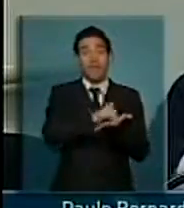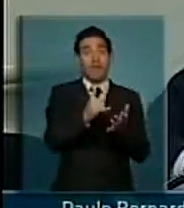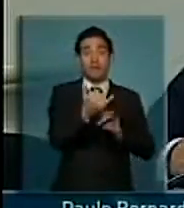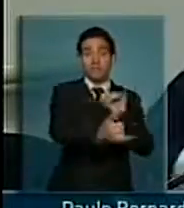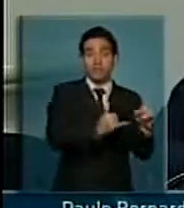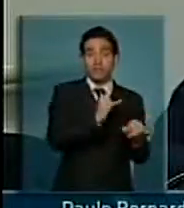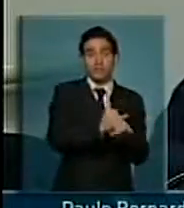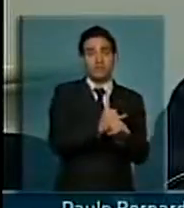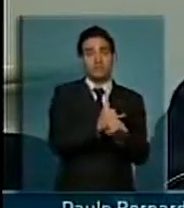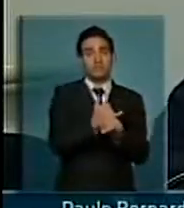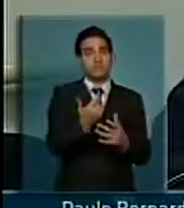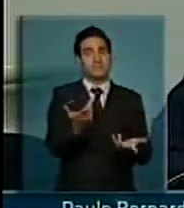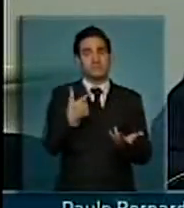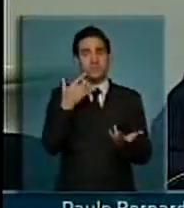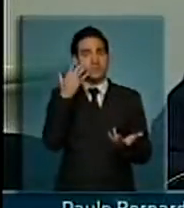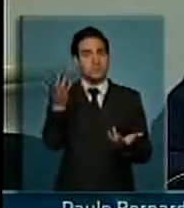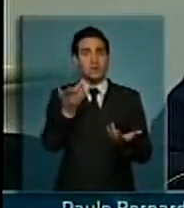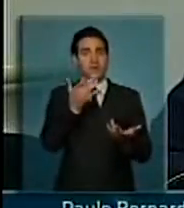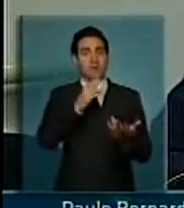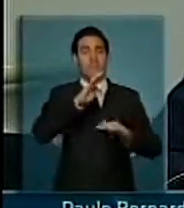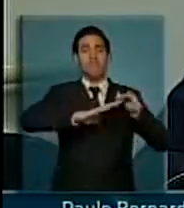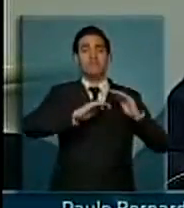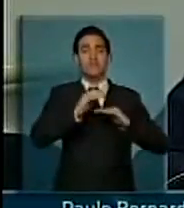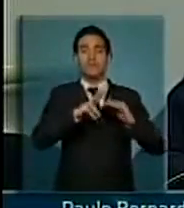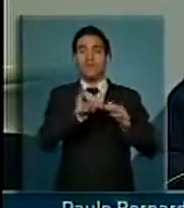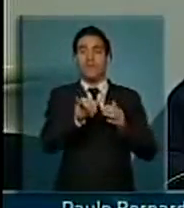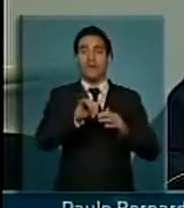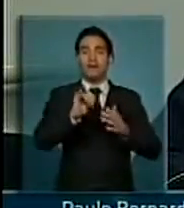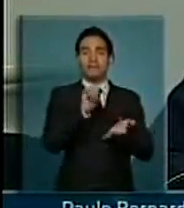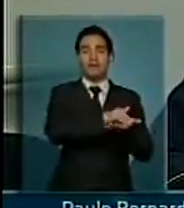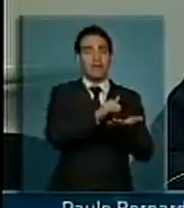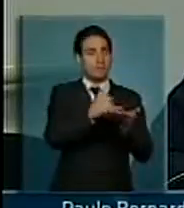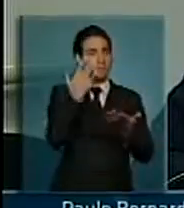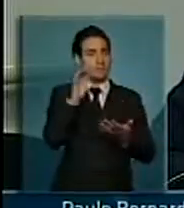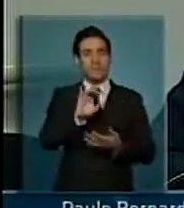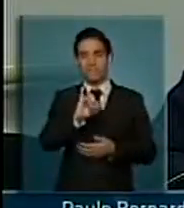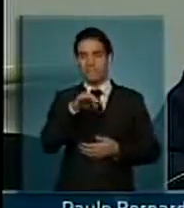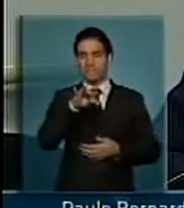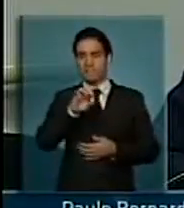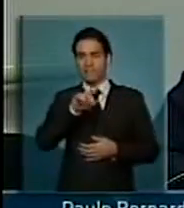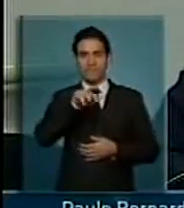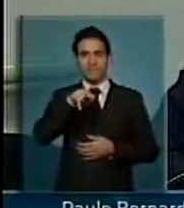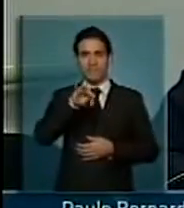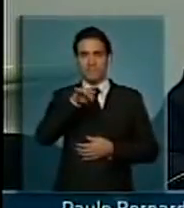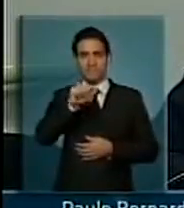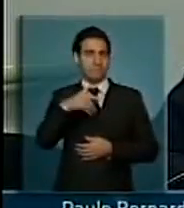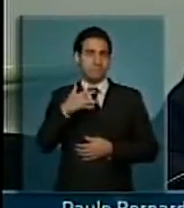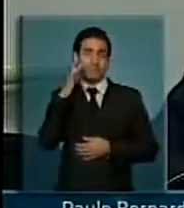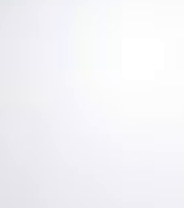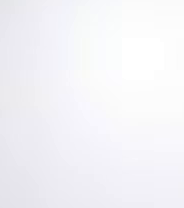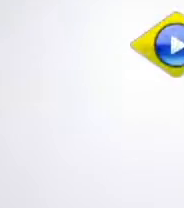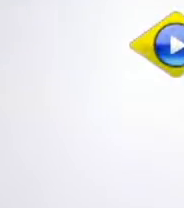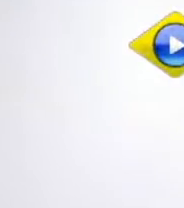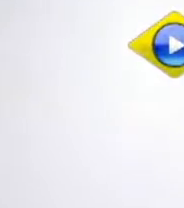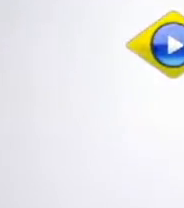talvez os internistas, alguma coisa, que vai ser chamada essa nova turma, mas vai precisar de muita gente.